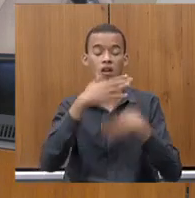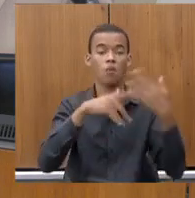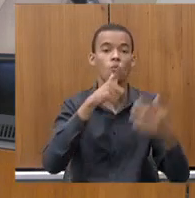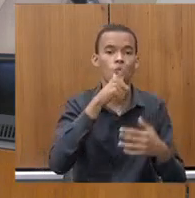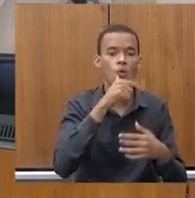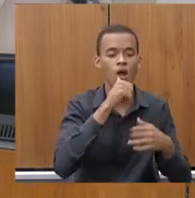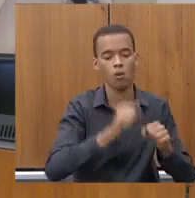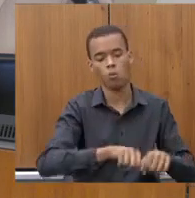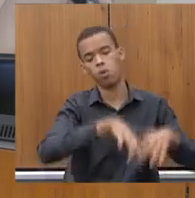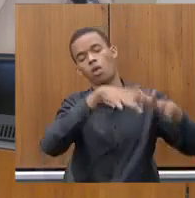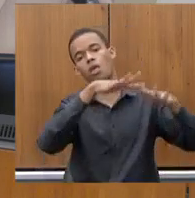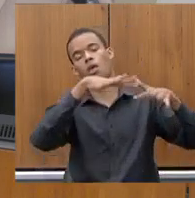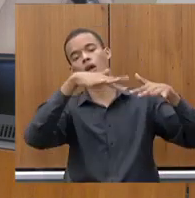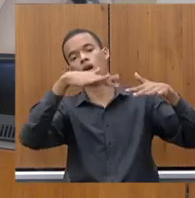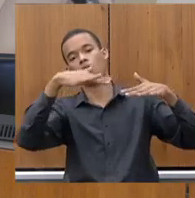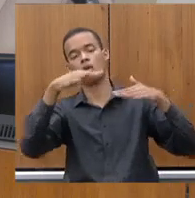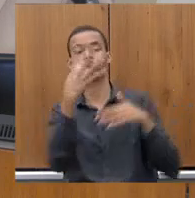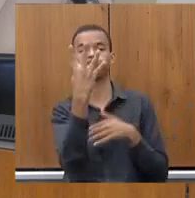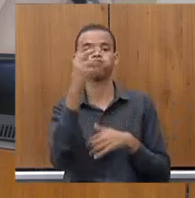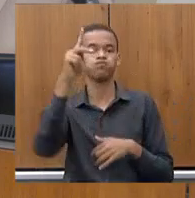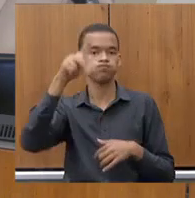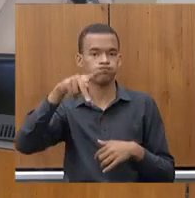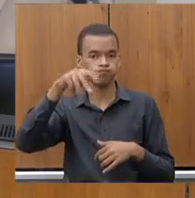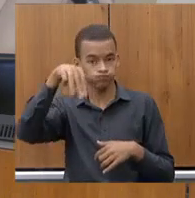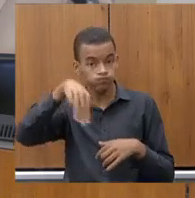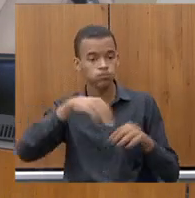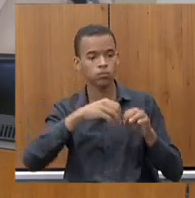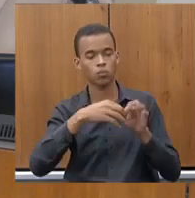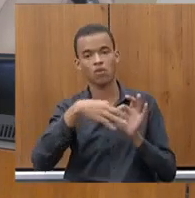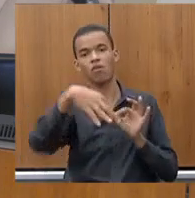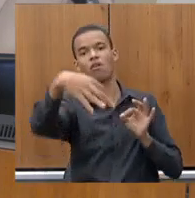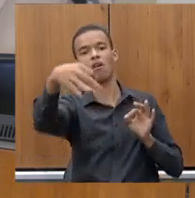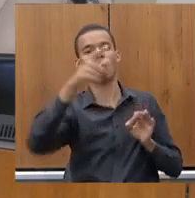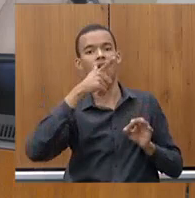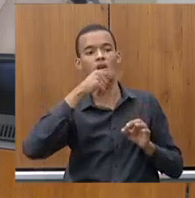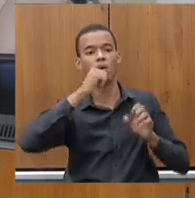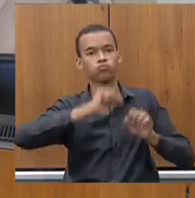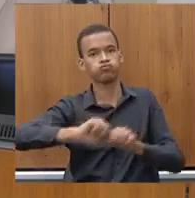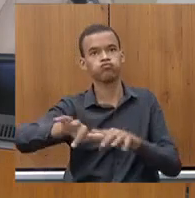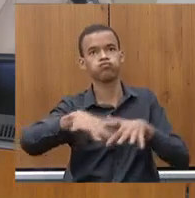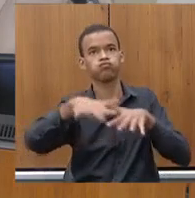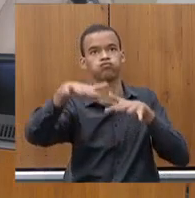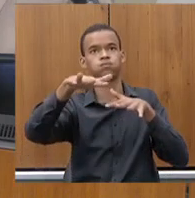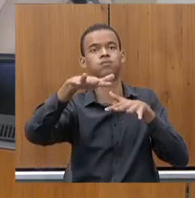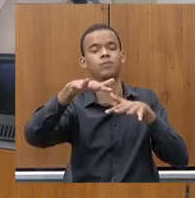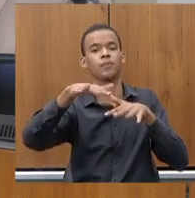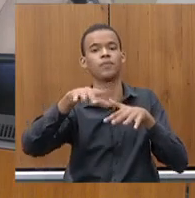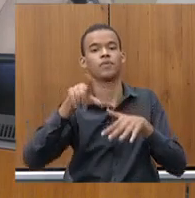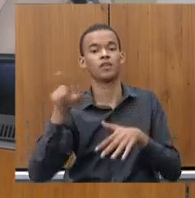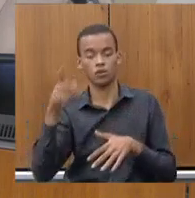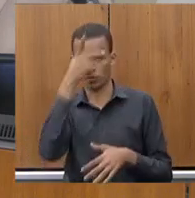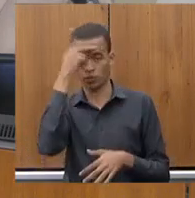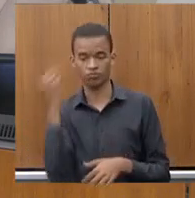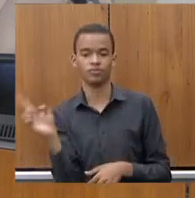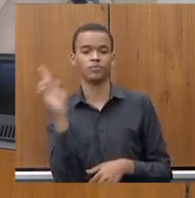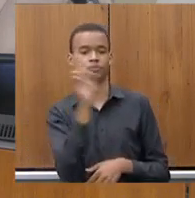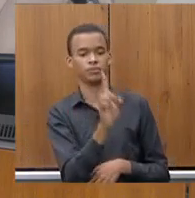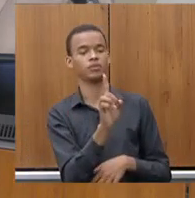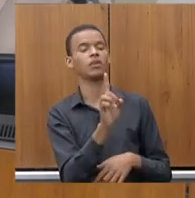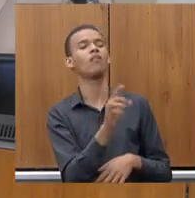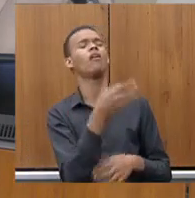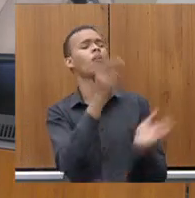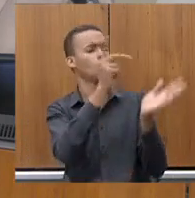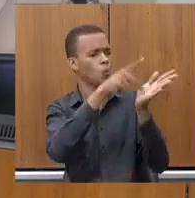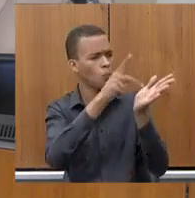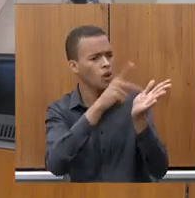Aí, o pazendeiro esteve aqui em uma audiência pública que nós provocamos e falou, e é verdade, sabe? Ele falou assim, realmente houve uma enchente que passou, nem foi lá, foi mais.